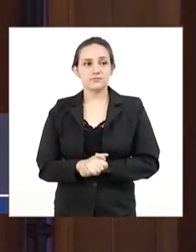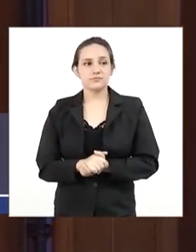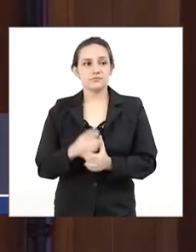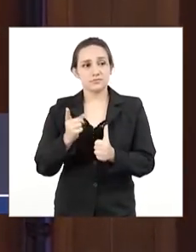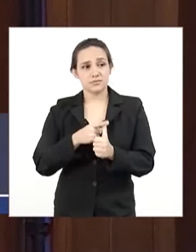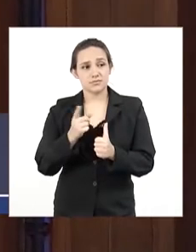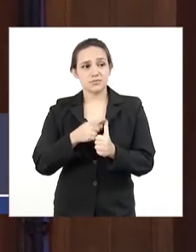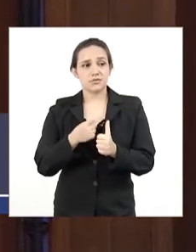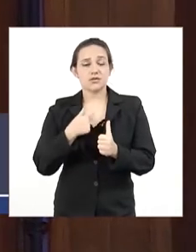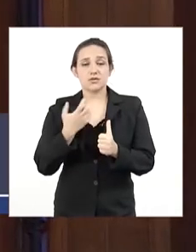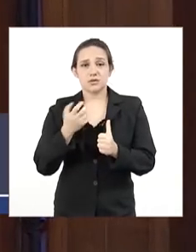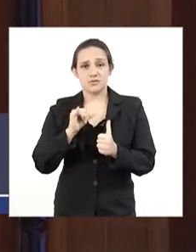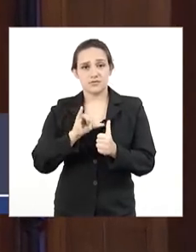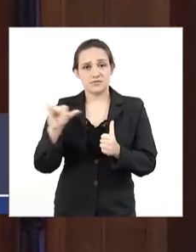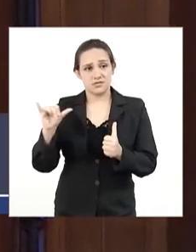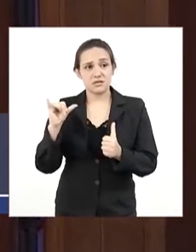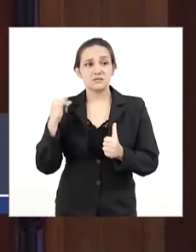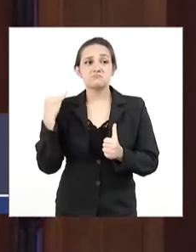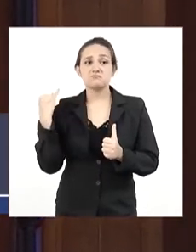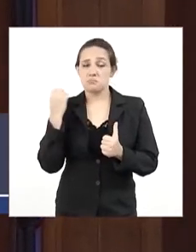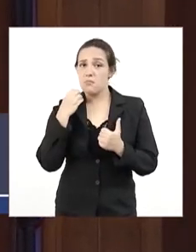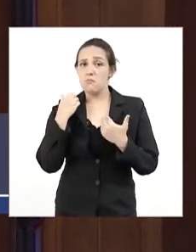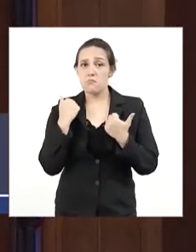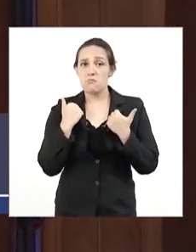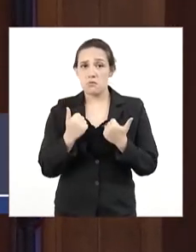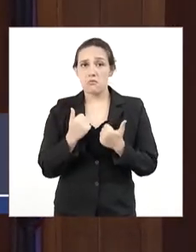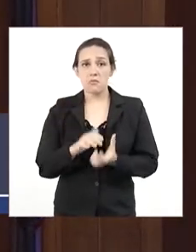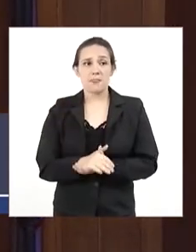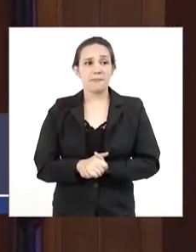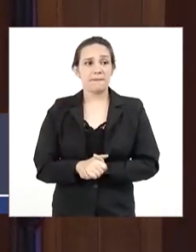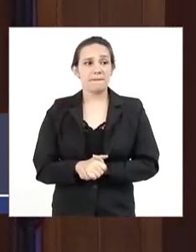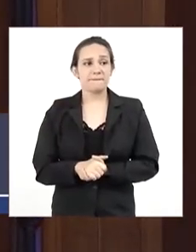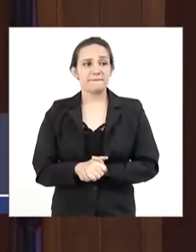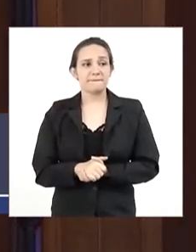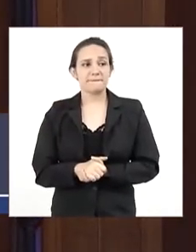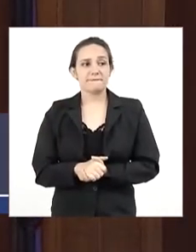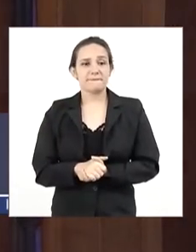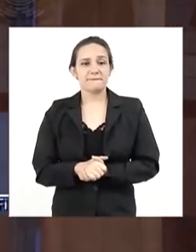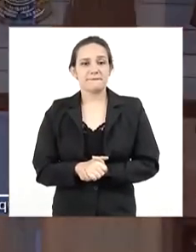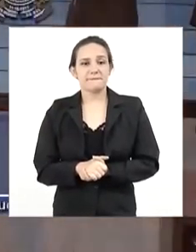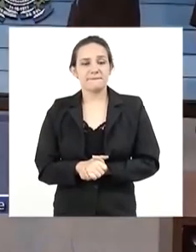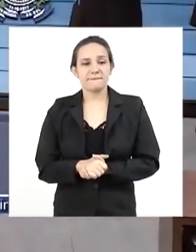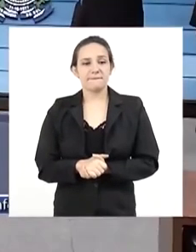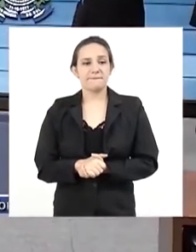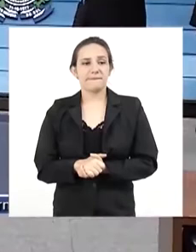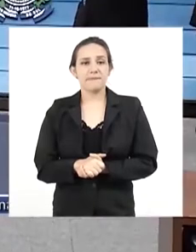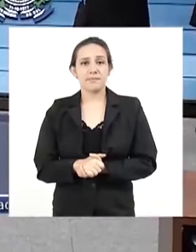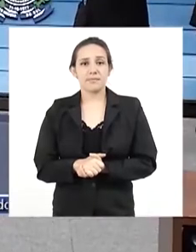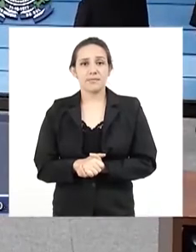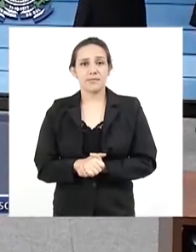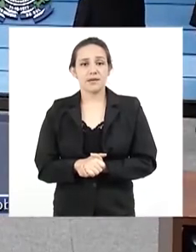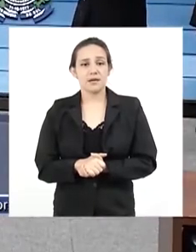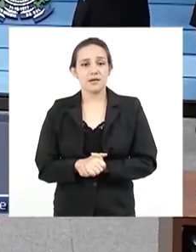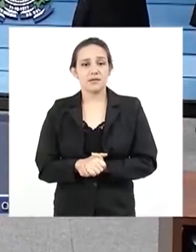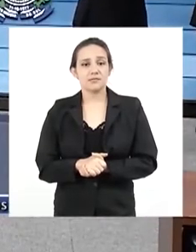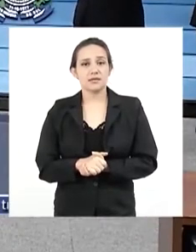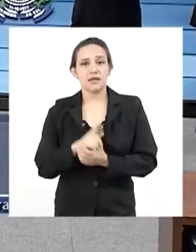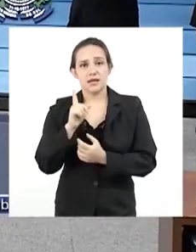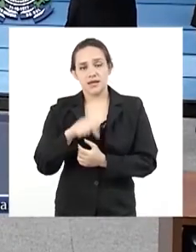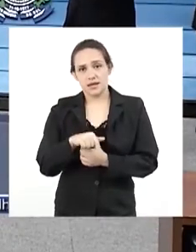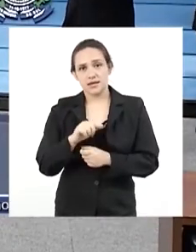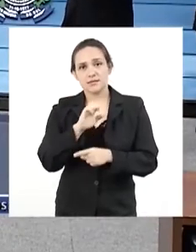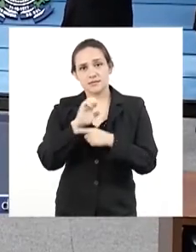para dar uma notícia muito boa para os vossos vizinhos do Mato Grosso